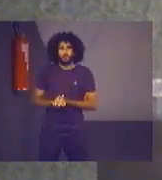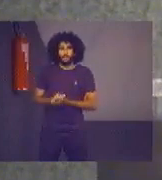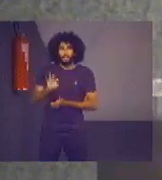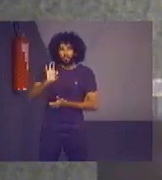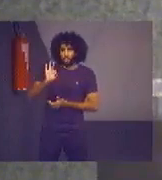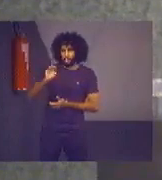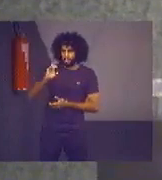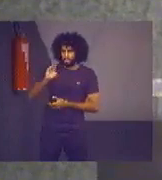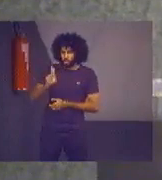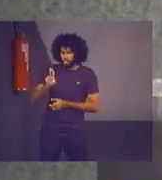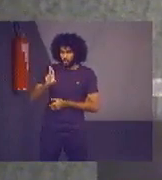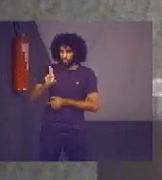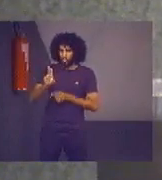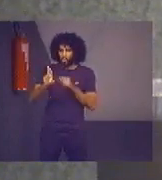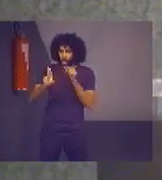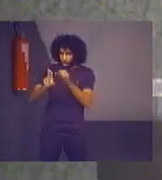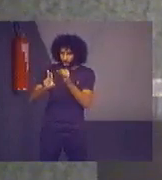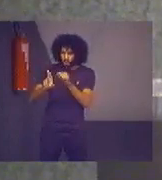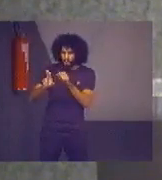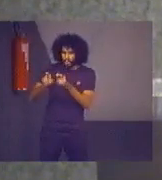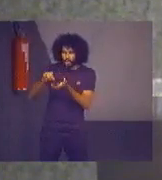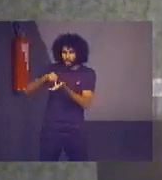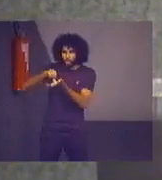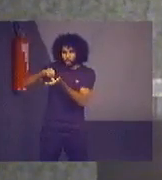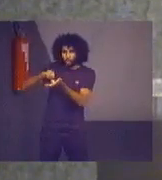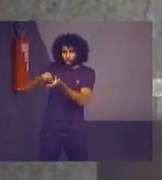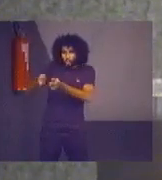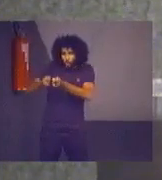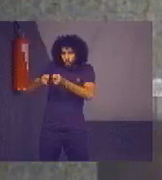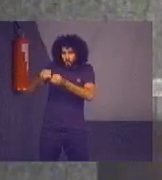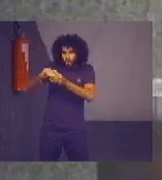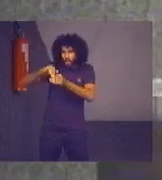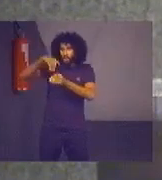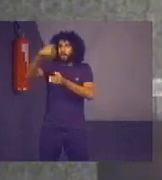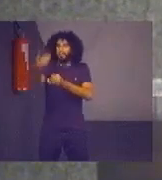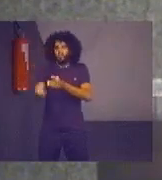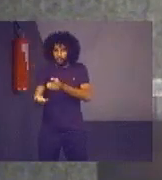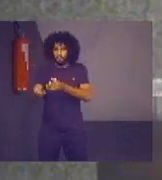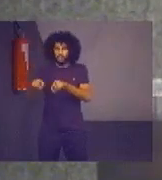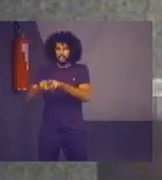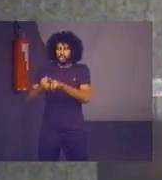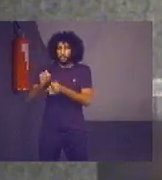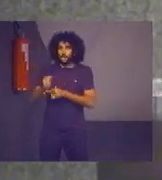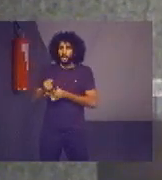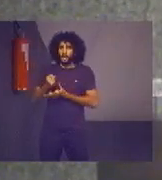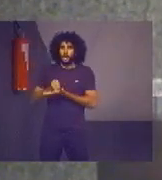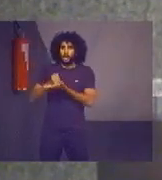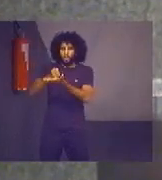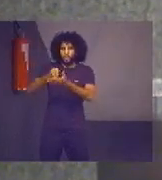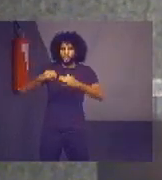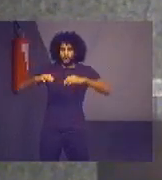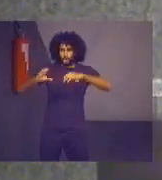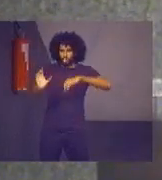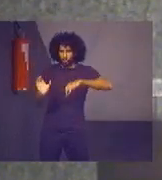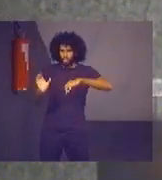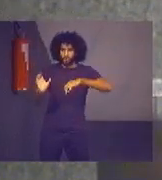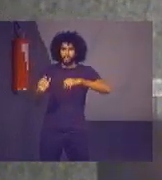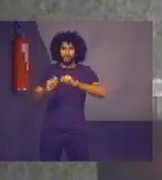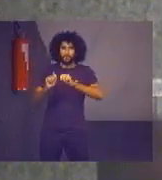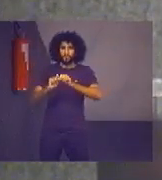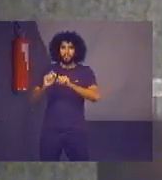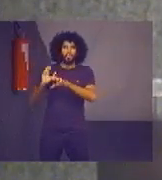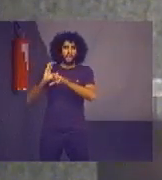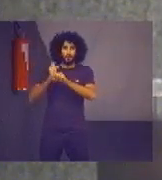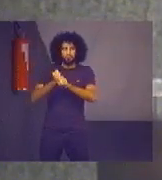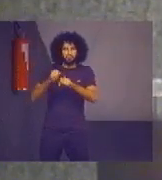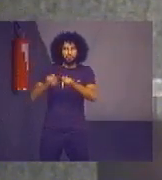que é um órgão de controle externo do governo federal, auxilia o Congresso Nacional na missão de acompanhar a execução orçamentária e